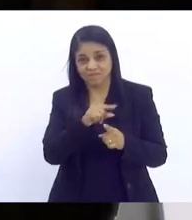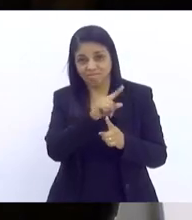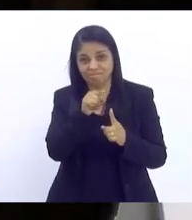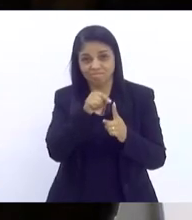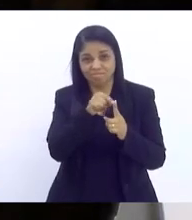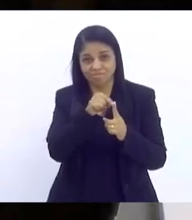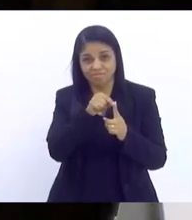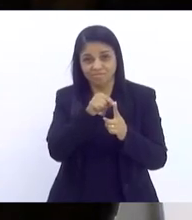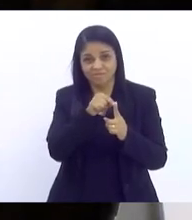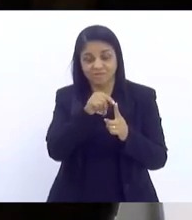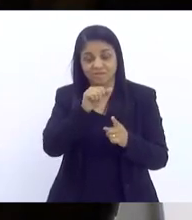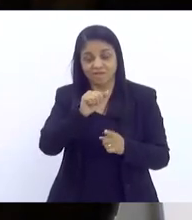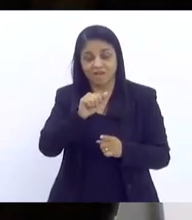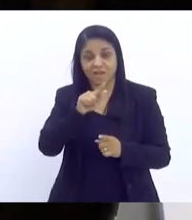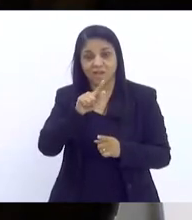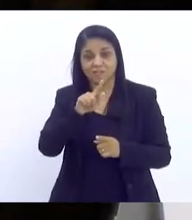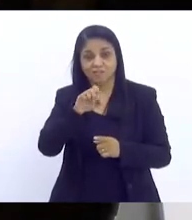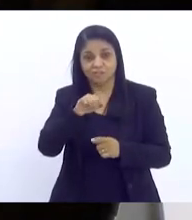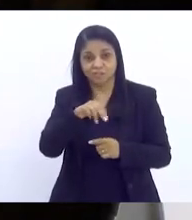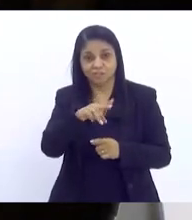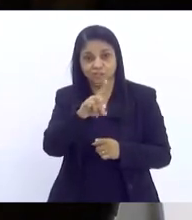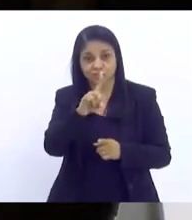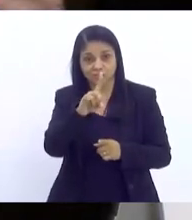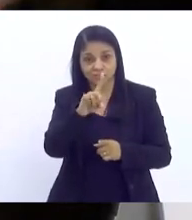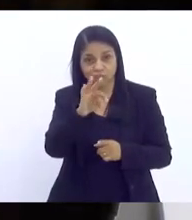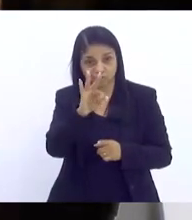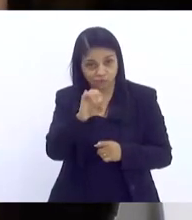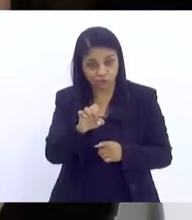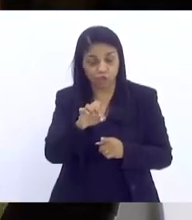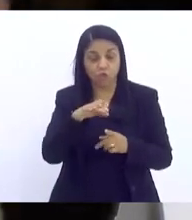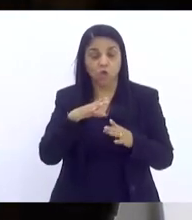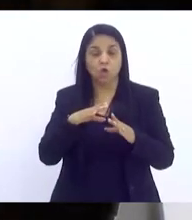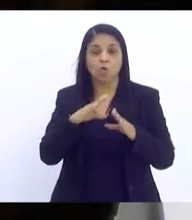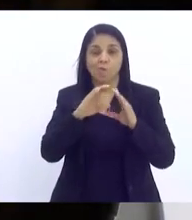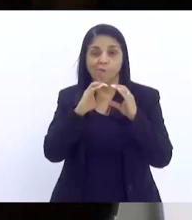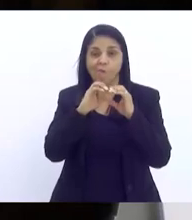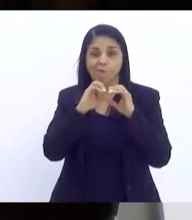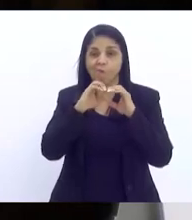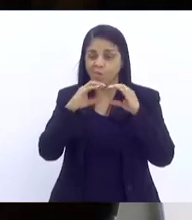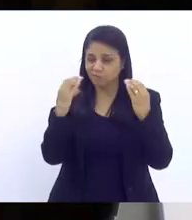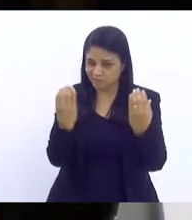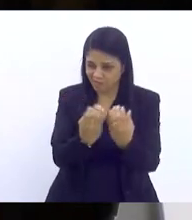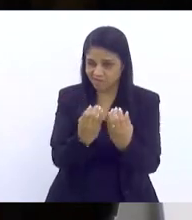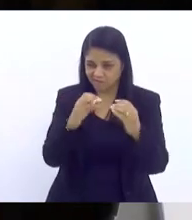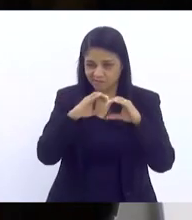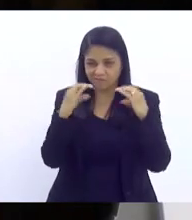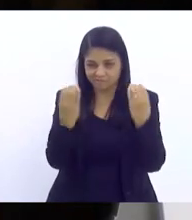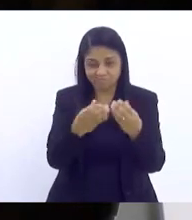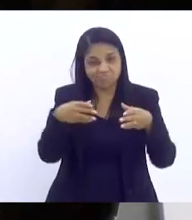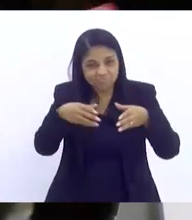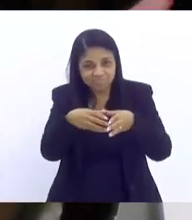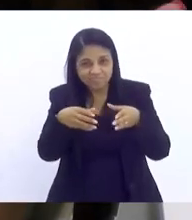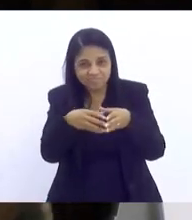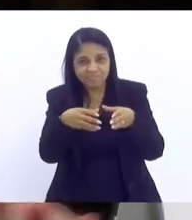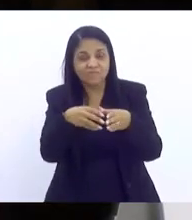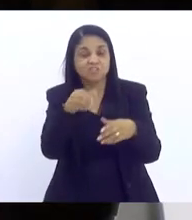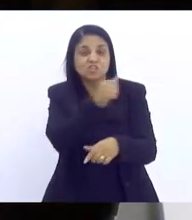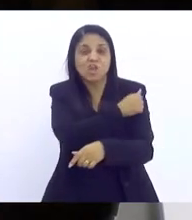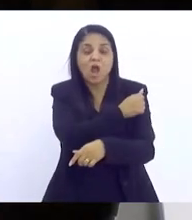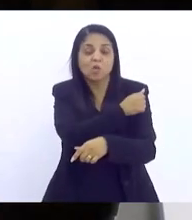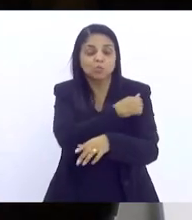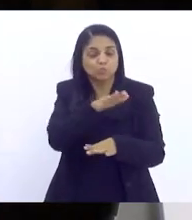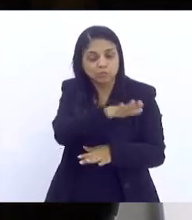de agente comunitário no, vamos dizer assim, no resgate de alunos em um determinado